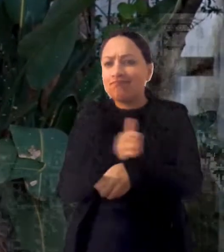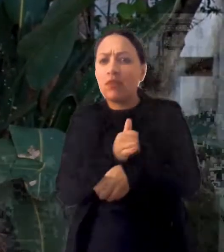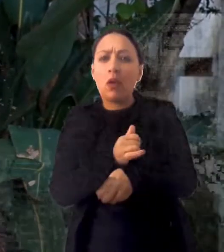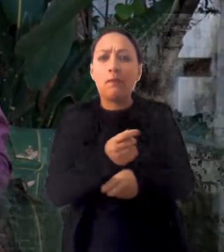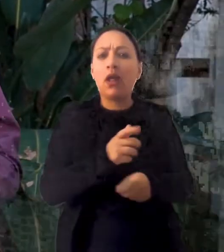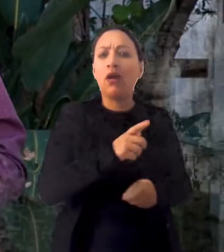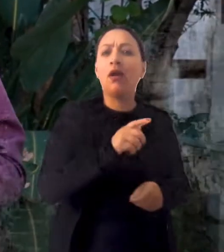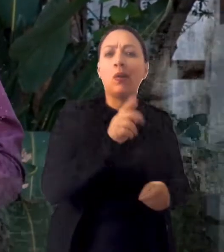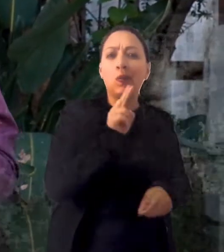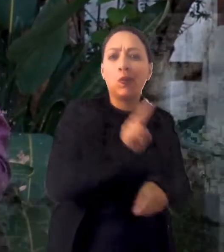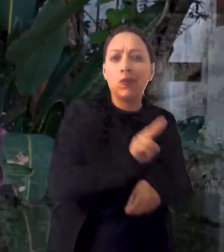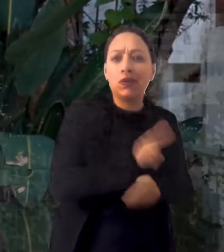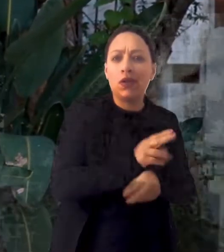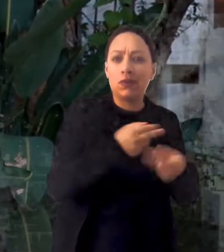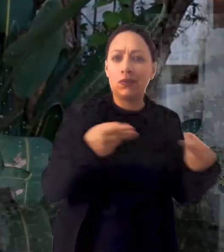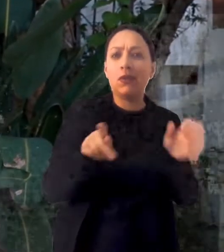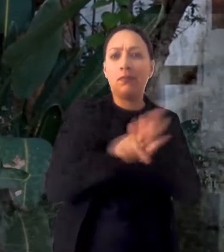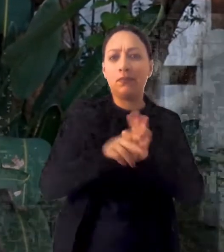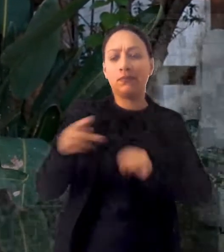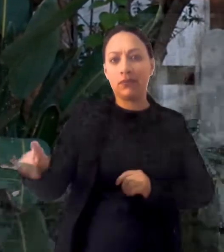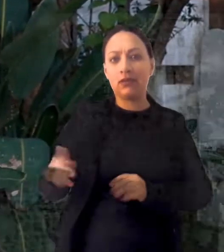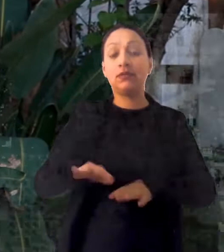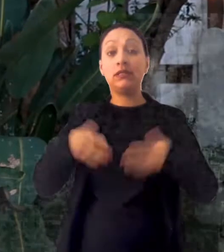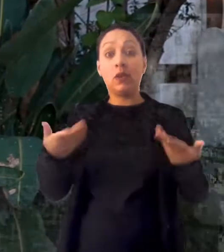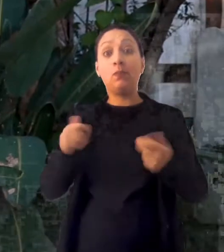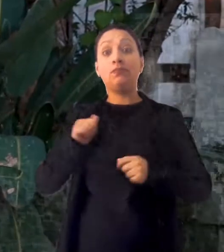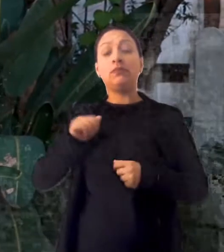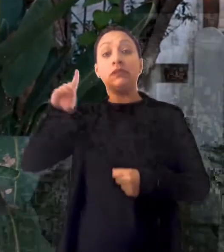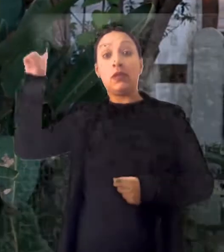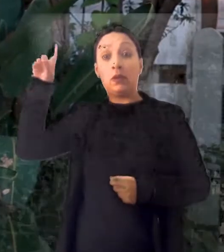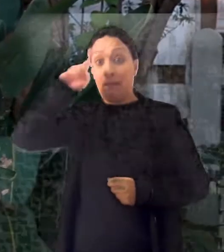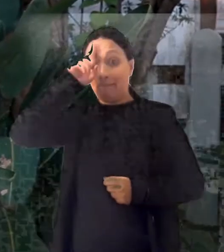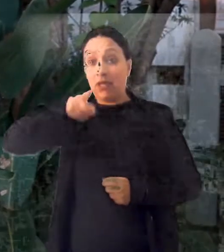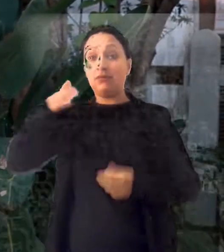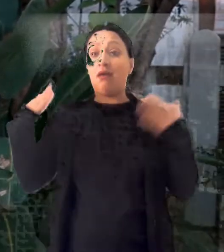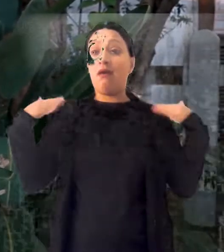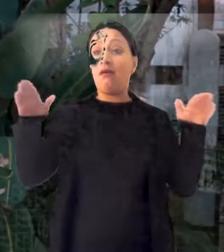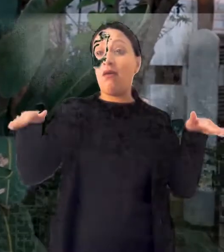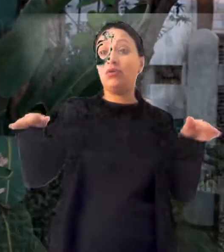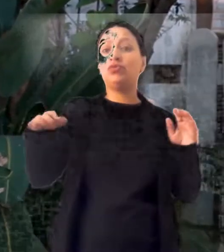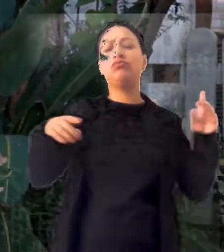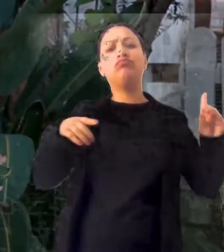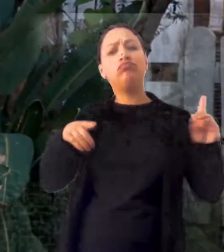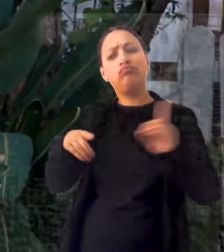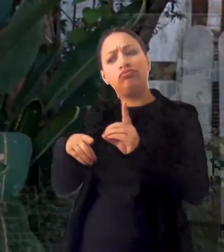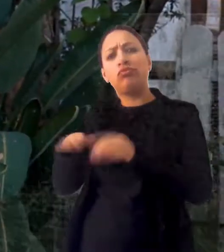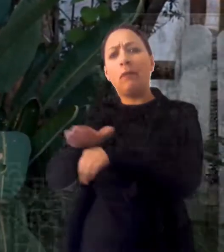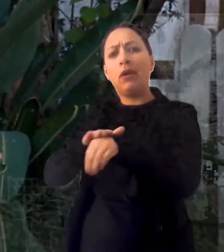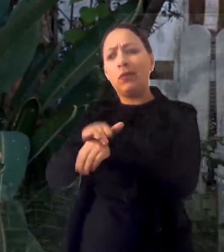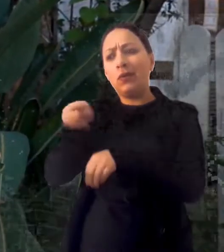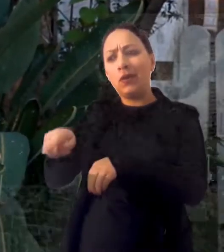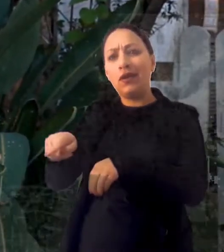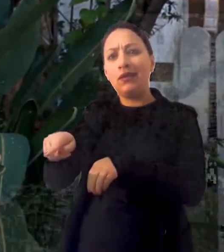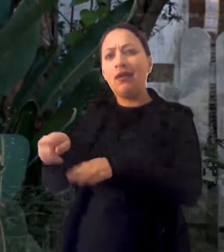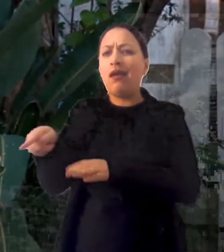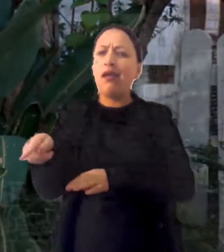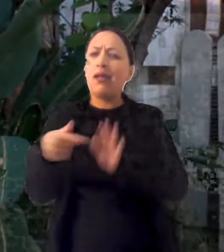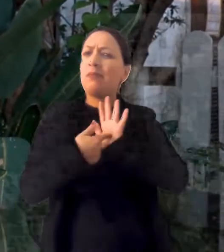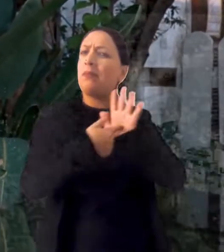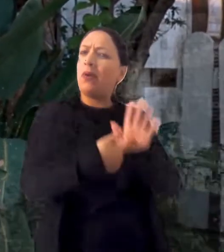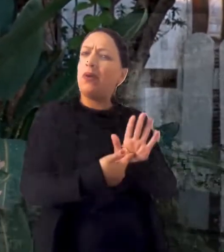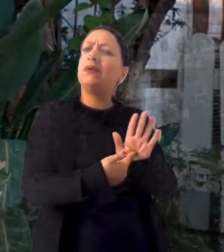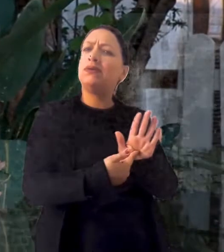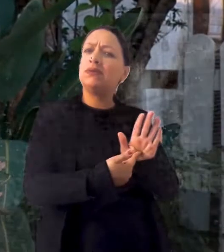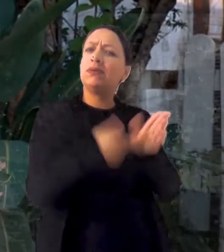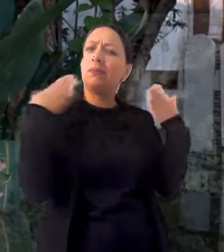E quando Deus tem um encontro com ele, o anjo do Senhor chega para falar com Gideão, a palavra de Deus diz que a